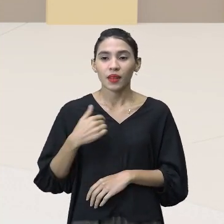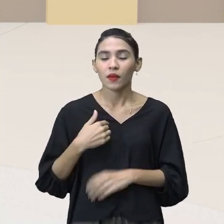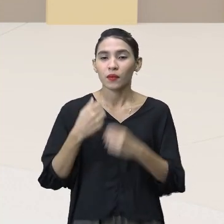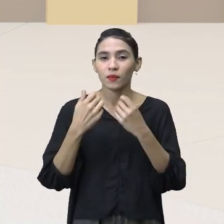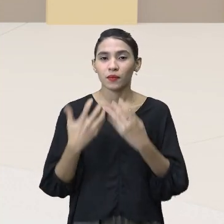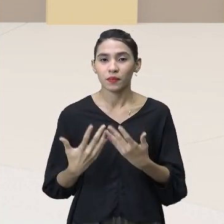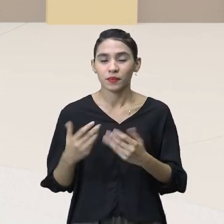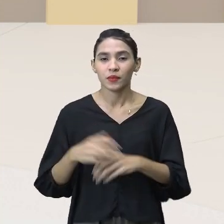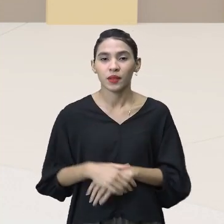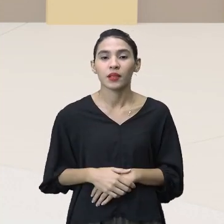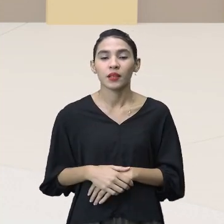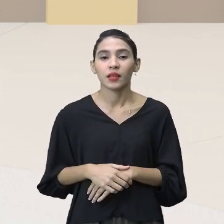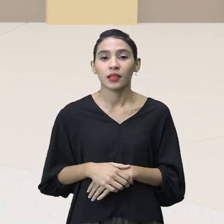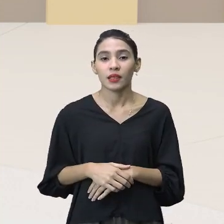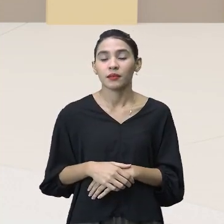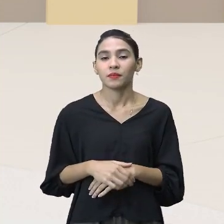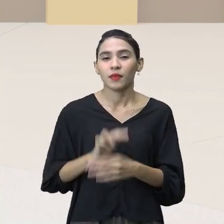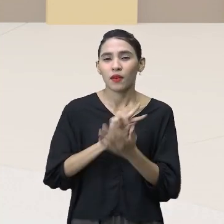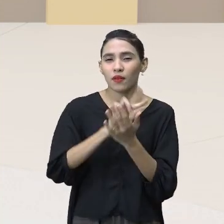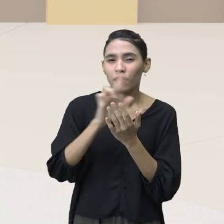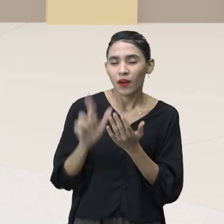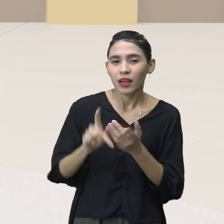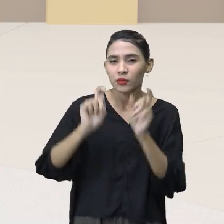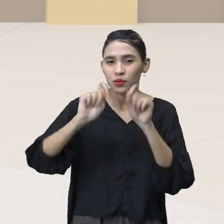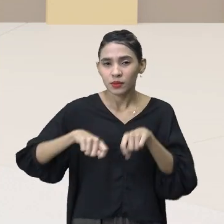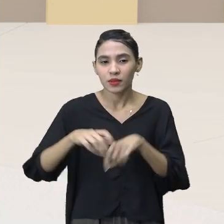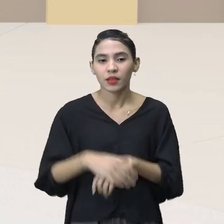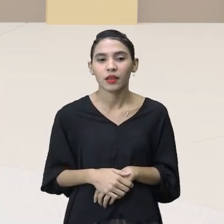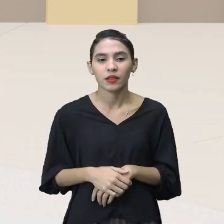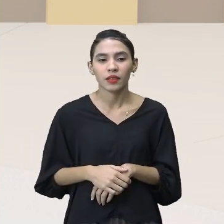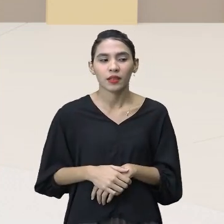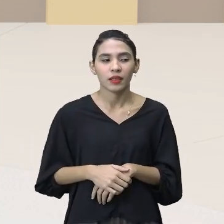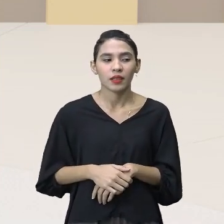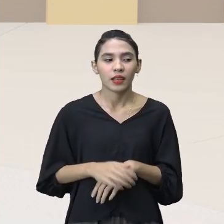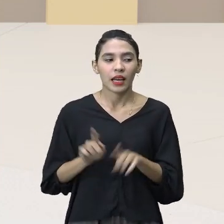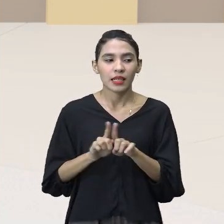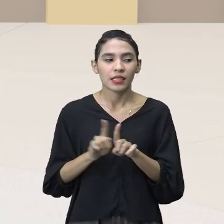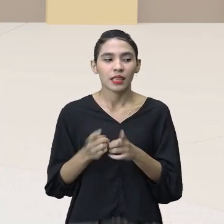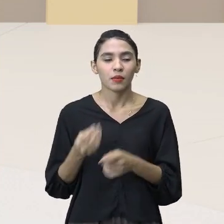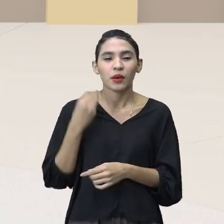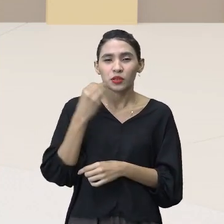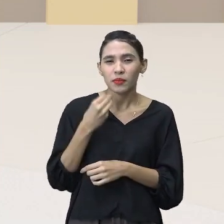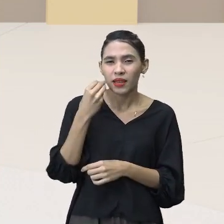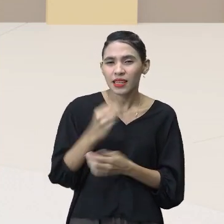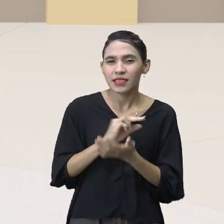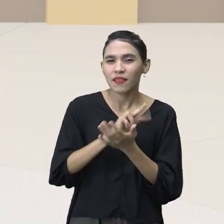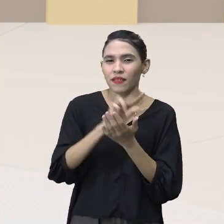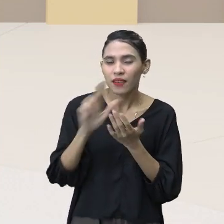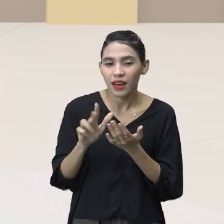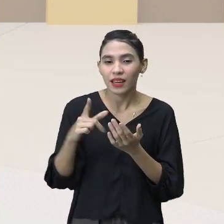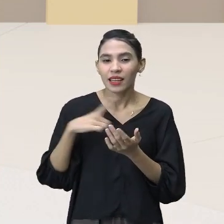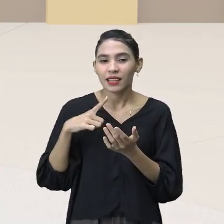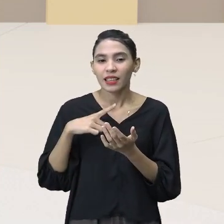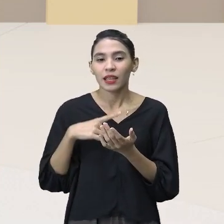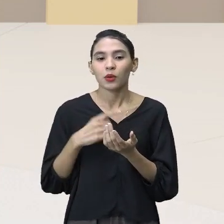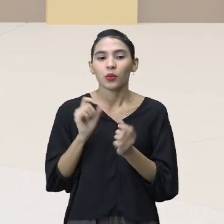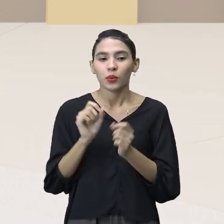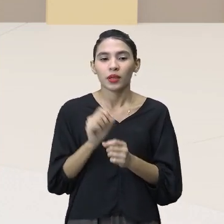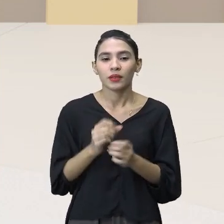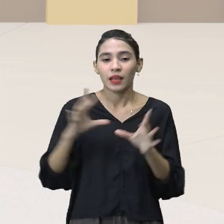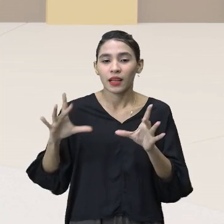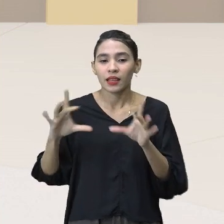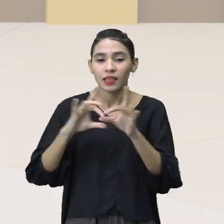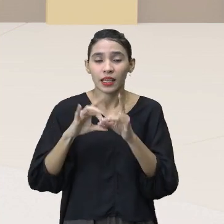amplo horizonte de possibilidades, olha só, são inúmeras possibilidades e aí a vai ter direta e indiretamente